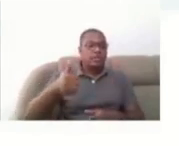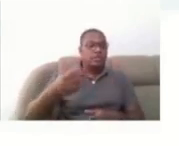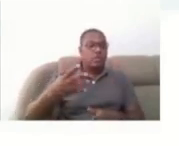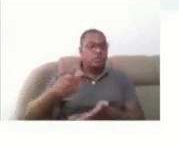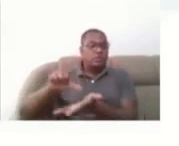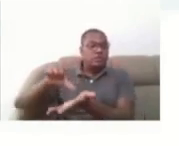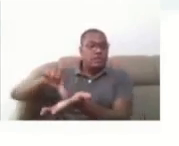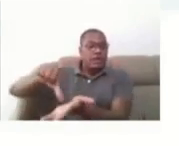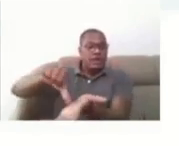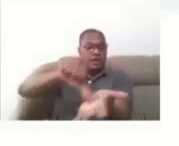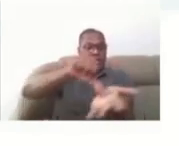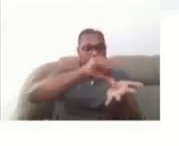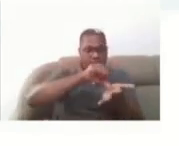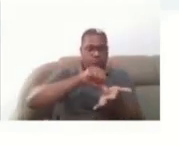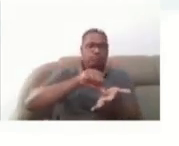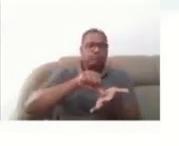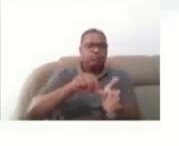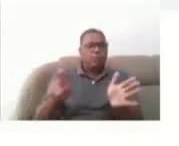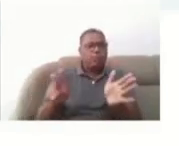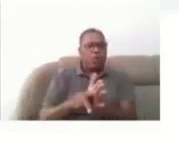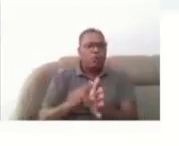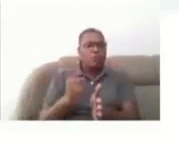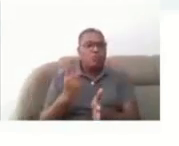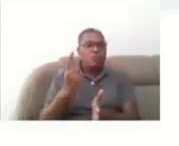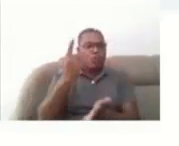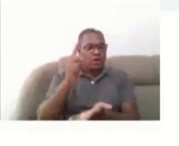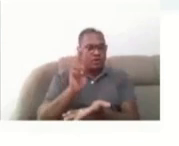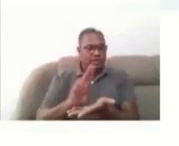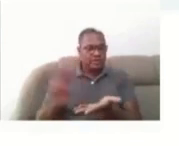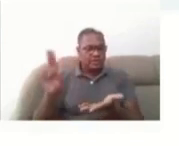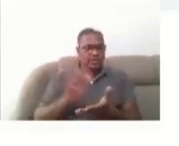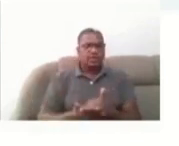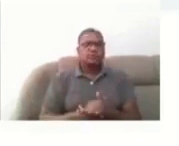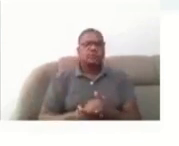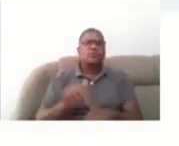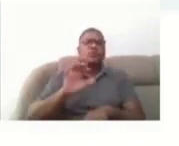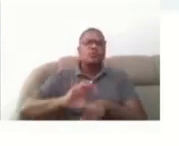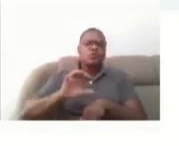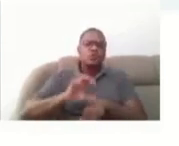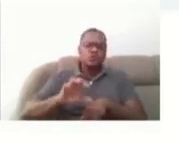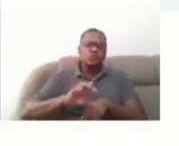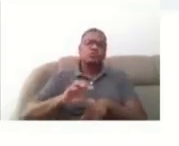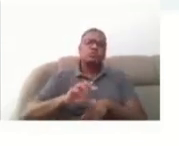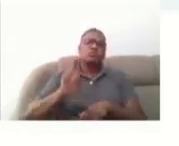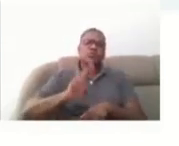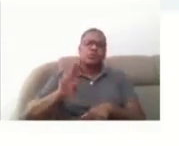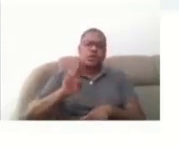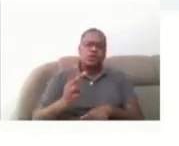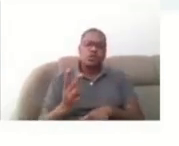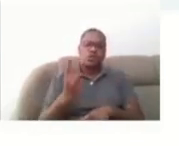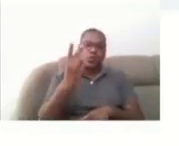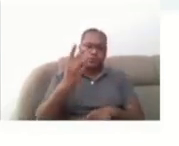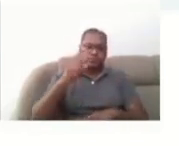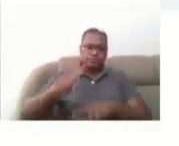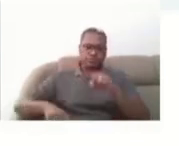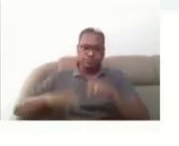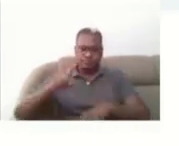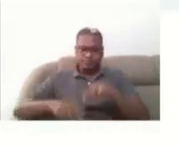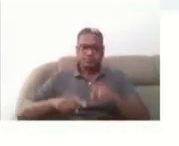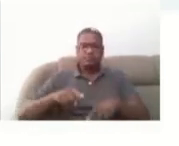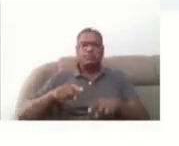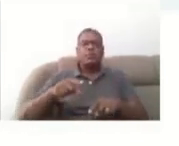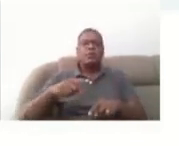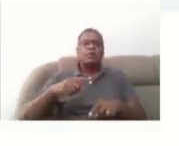mesma instituição participaram desse curso, e nesse curso foram utilizados dois instrumentos, né? O Protocolo para Avaliação da